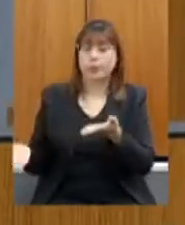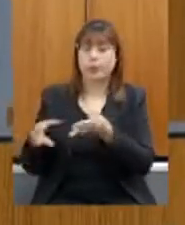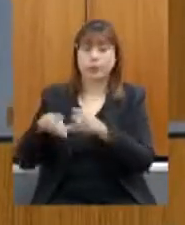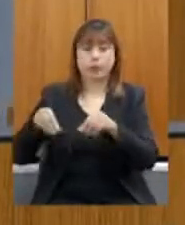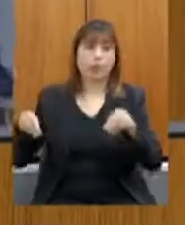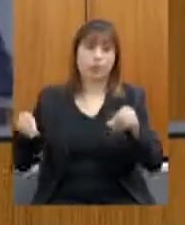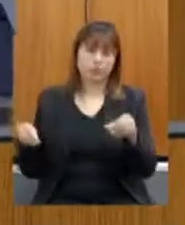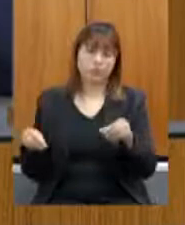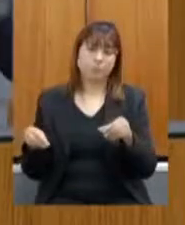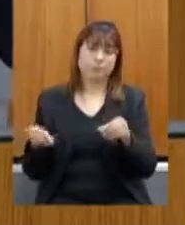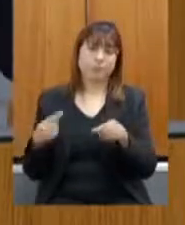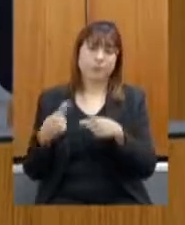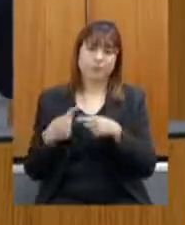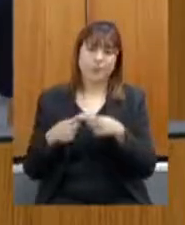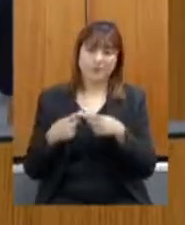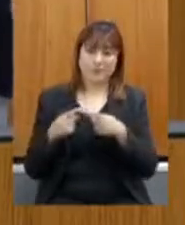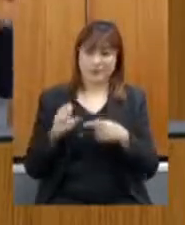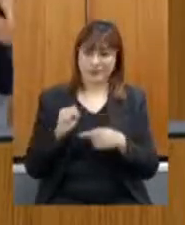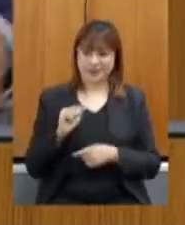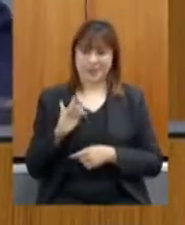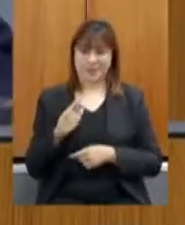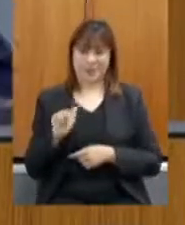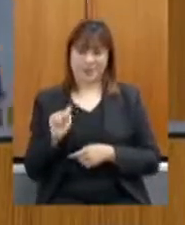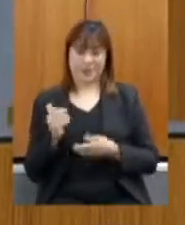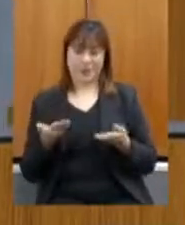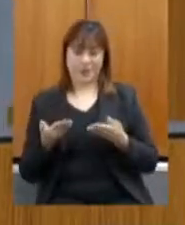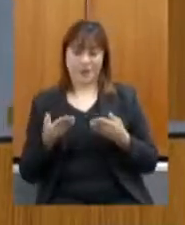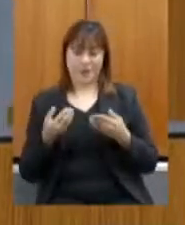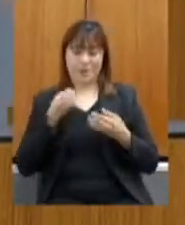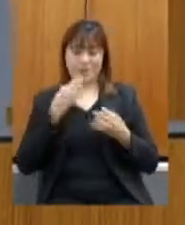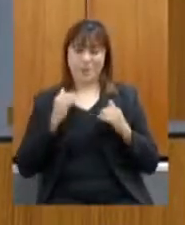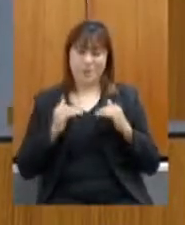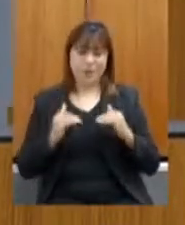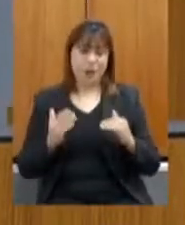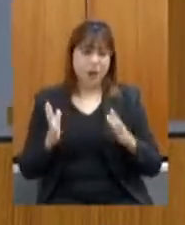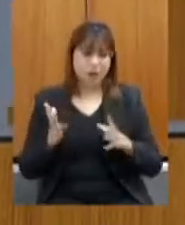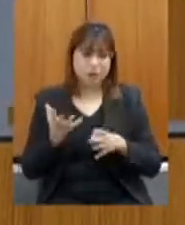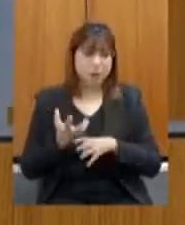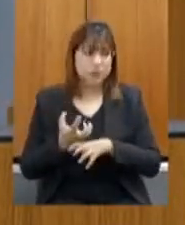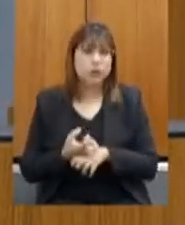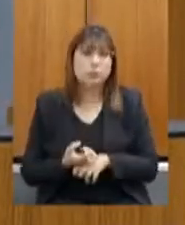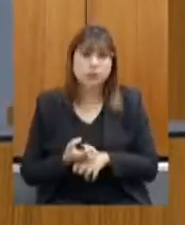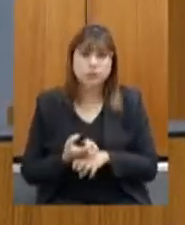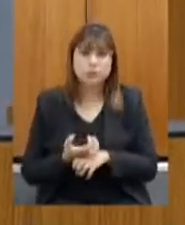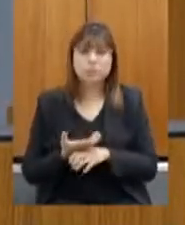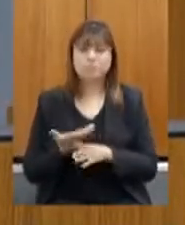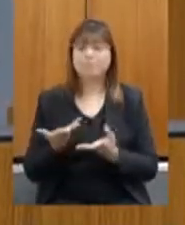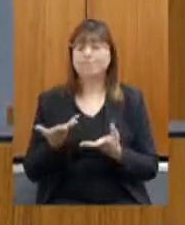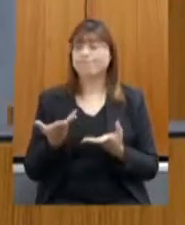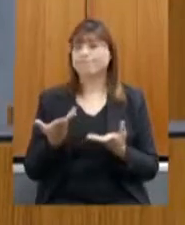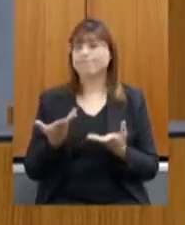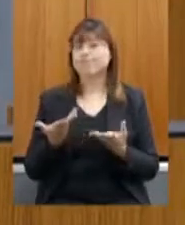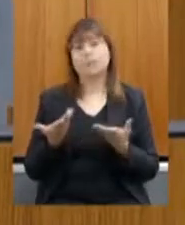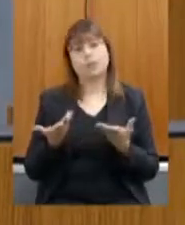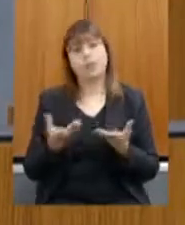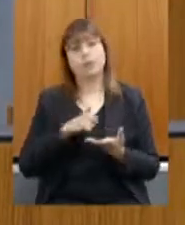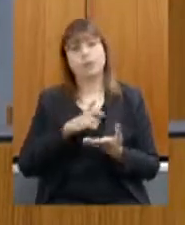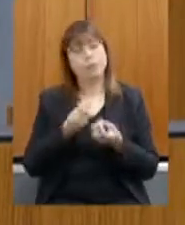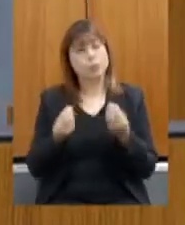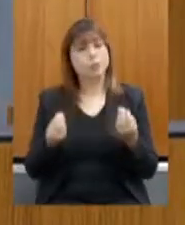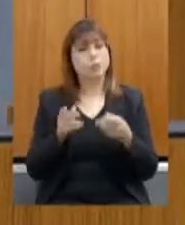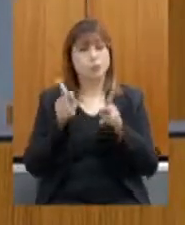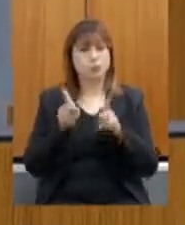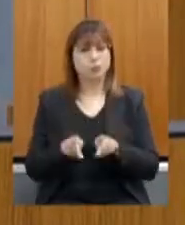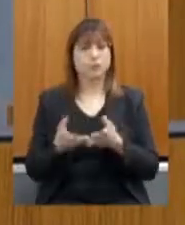safra boa, que deu uma respirada, vem agora essa seca violenta. E o problema é que muitos cafeicultores já venderam